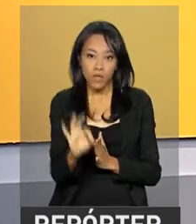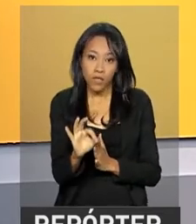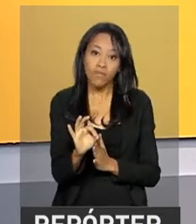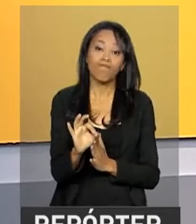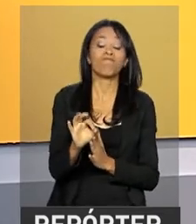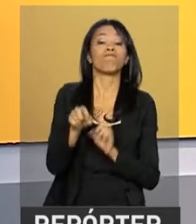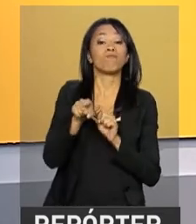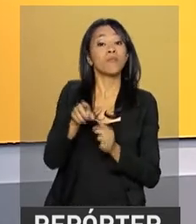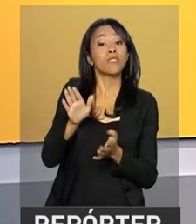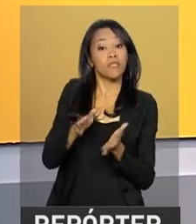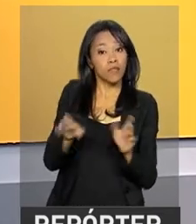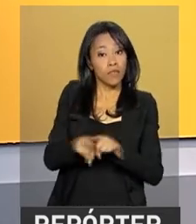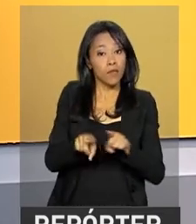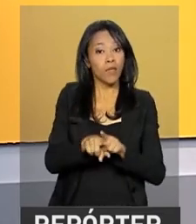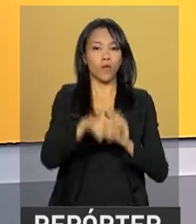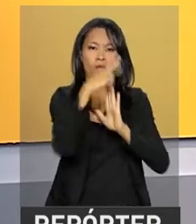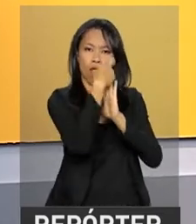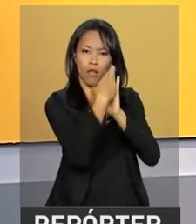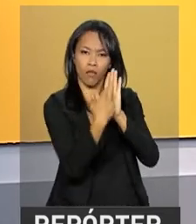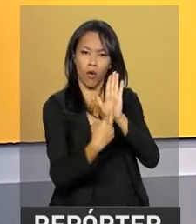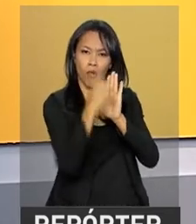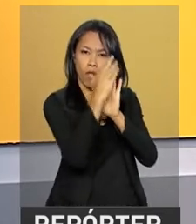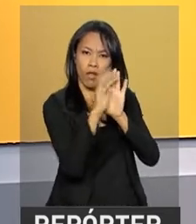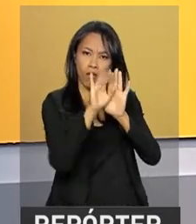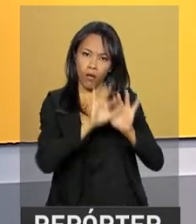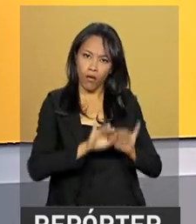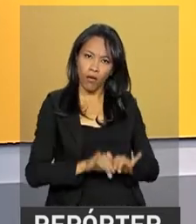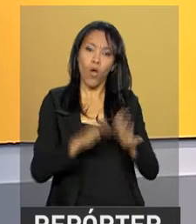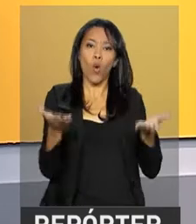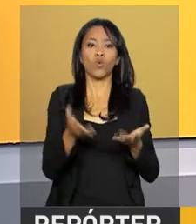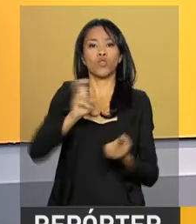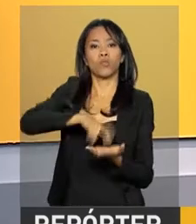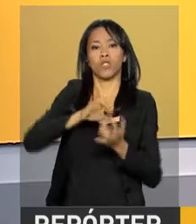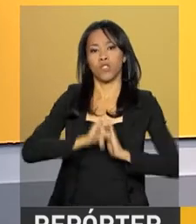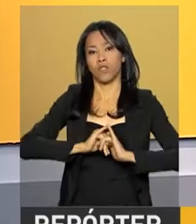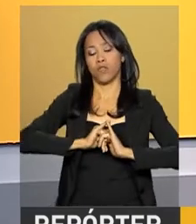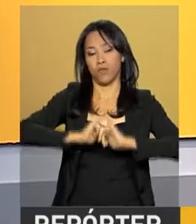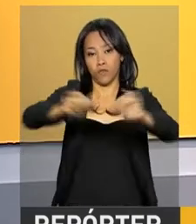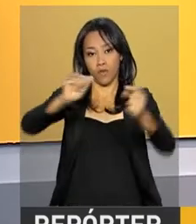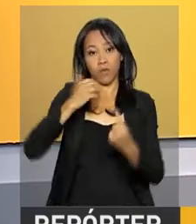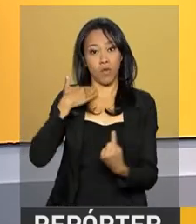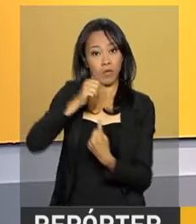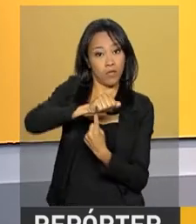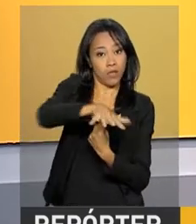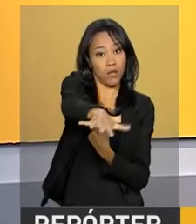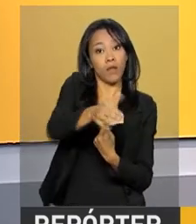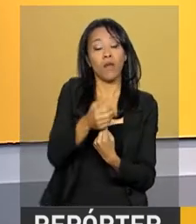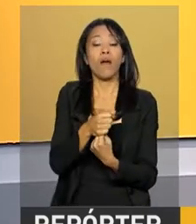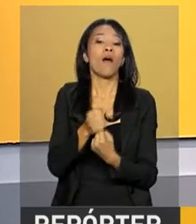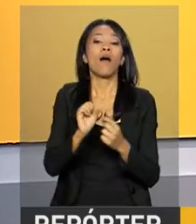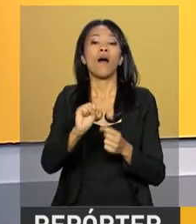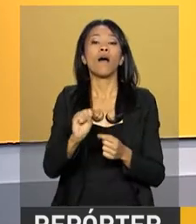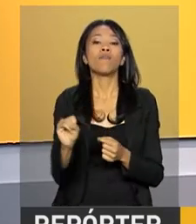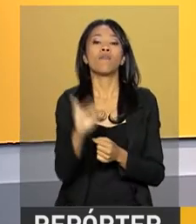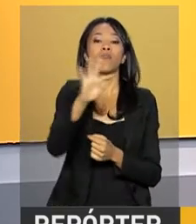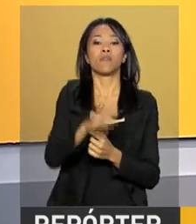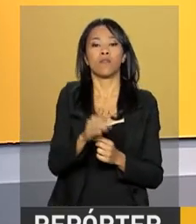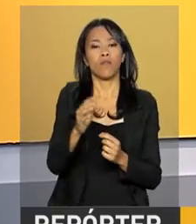acordo com o boletim Focus, divulgado nesta manhã pelo Banco Central, a inflação deve chegar a 3